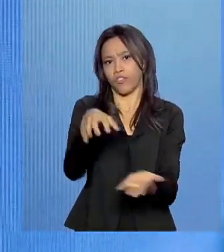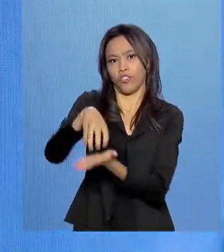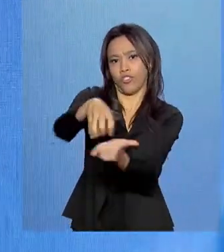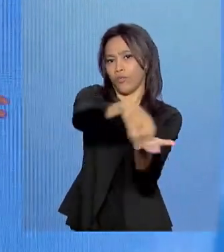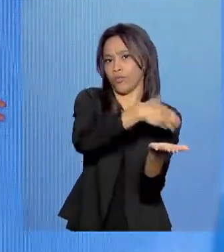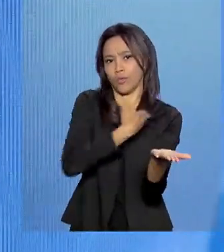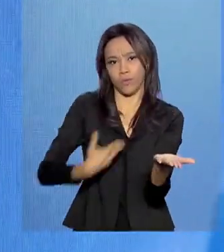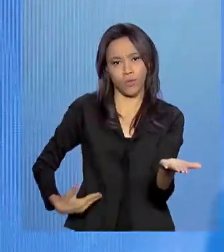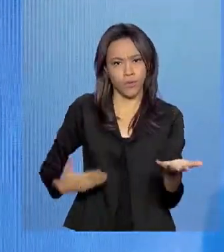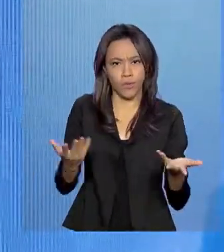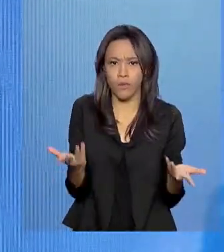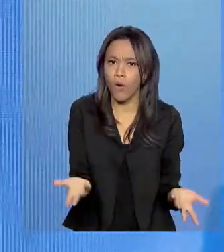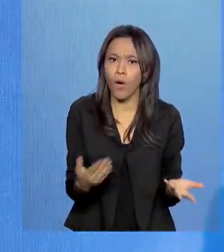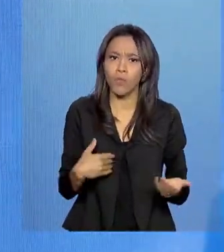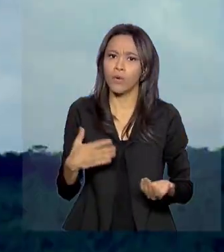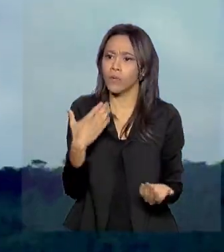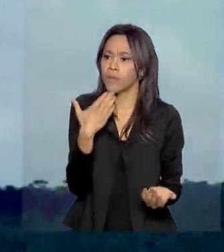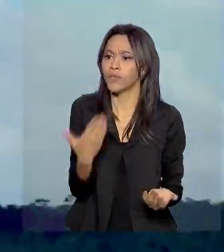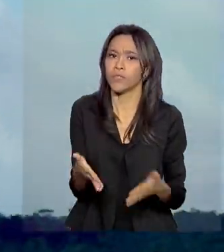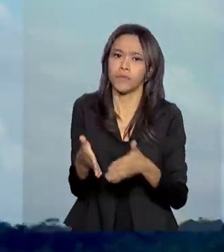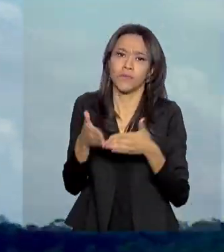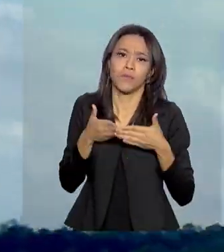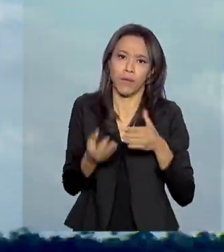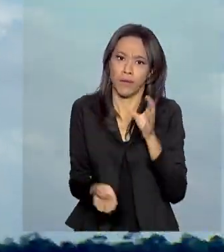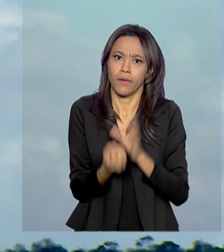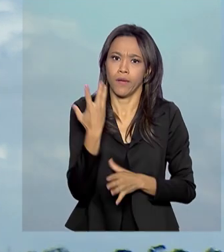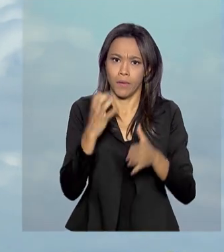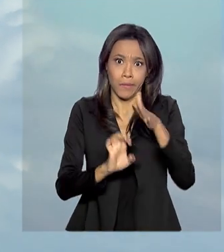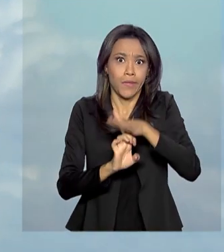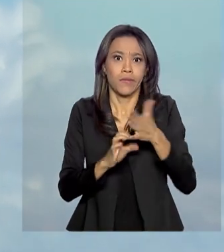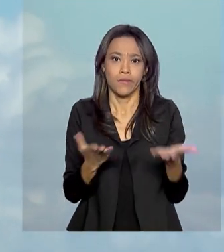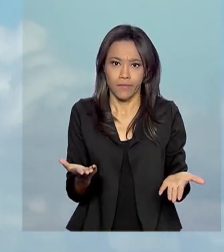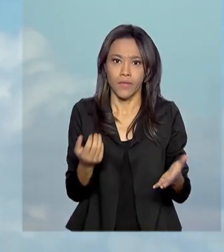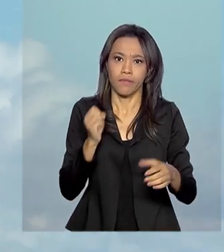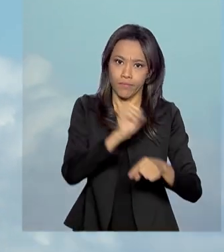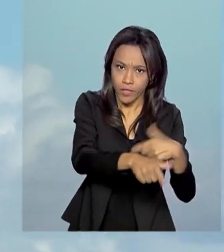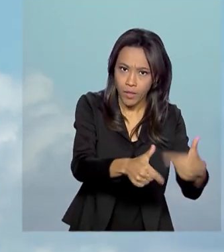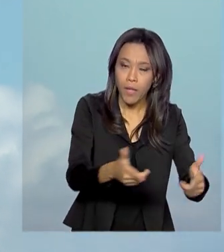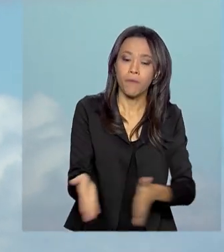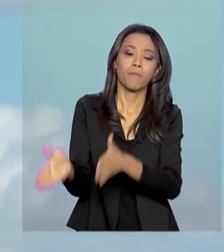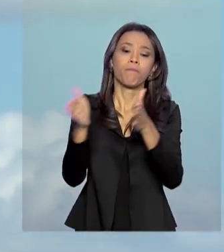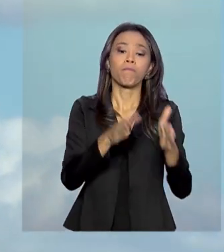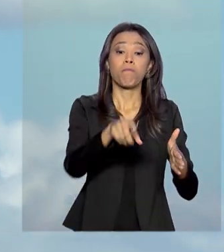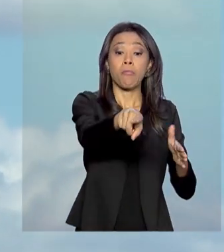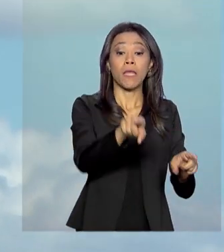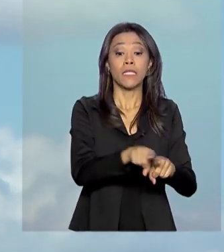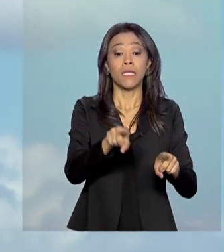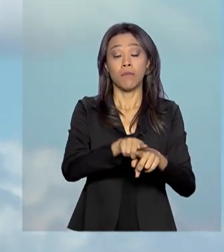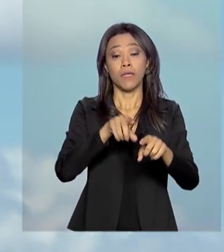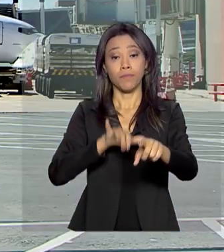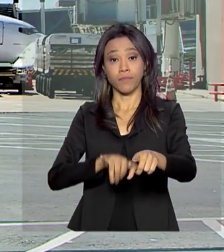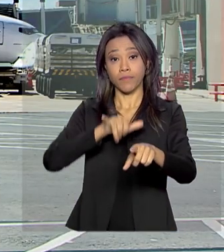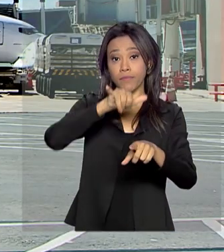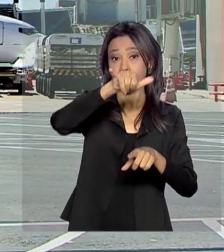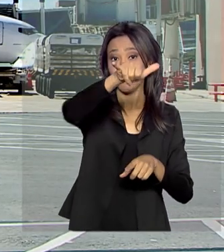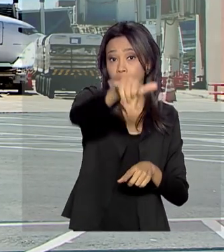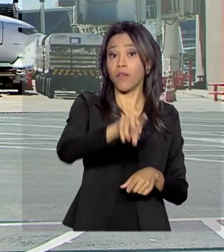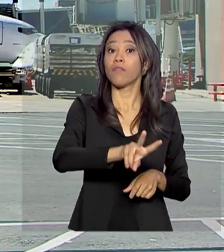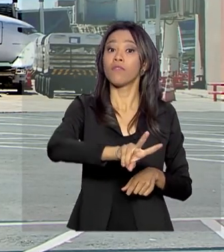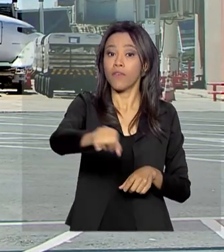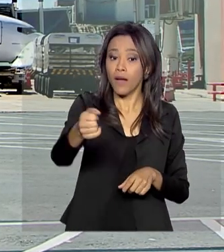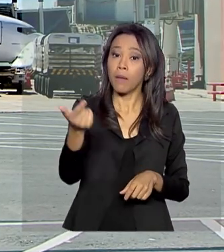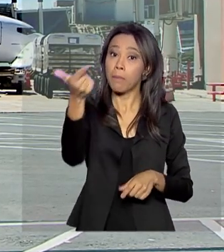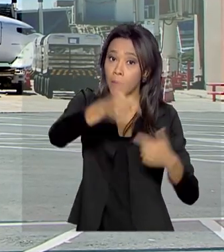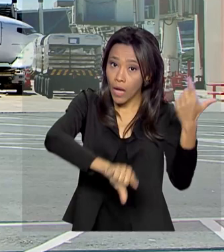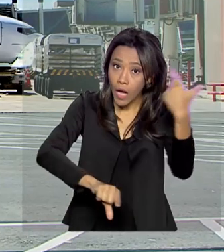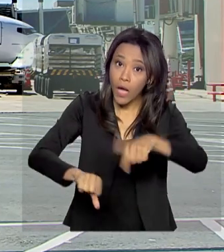pedir licença para criar uma empresa e gerar emprego. E o fim do monopólio das empresas aéreas brasileiras no mercado de voos domésticos deve trazer ainda